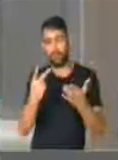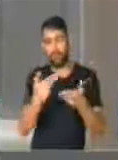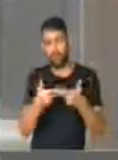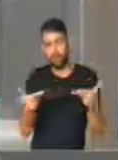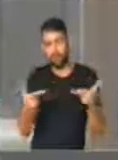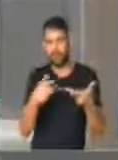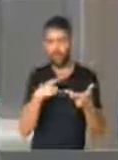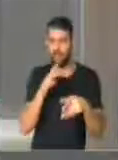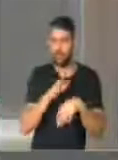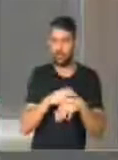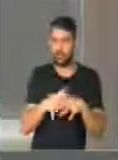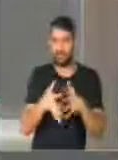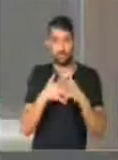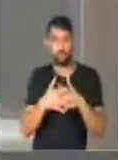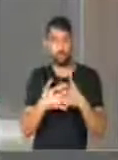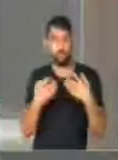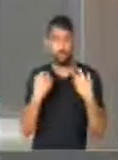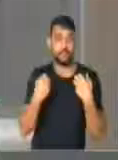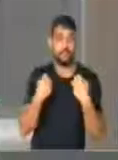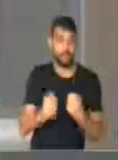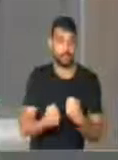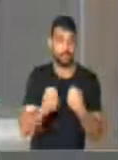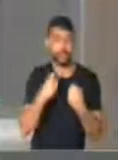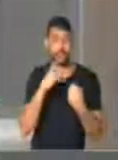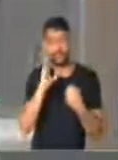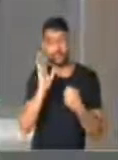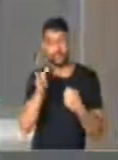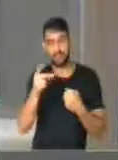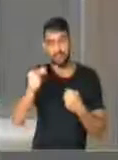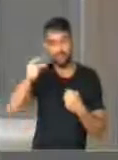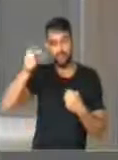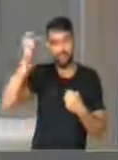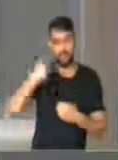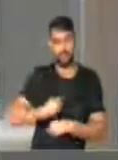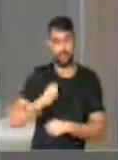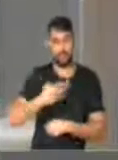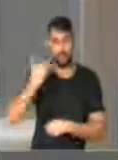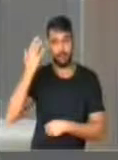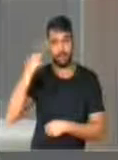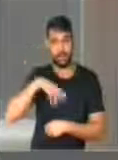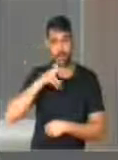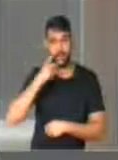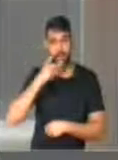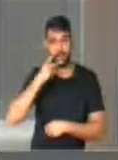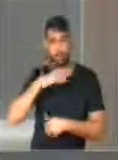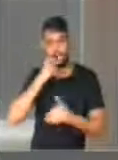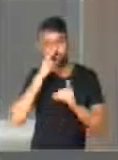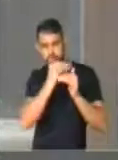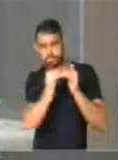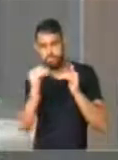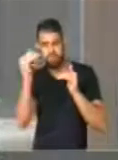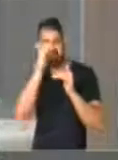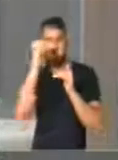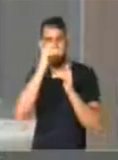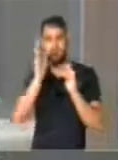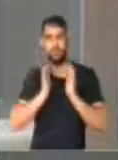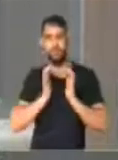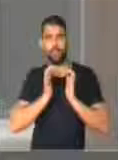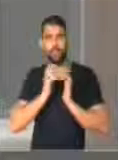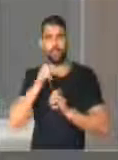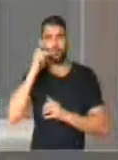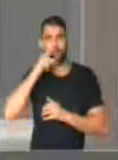estava muito tensa. E já desde a época, a casta política, a elite,